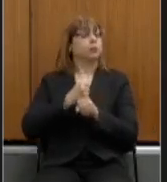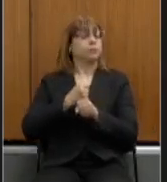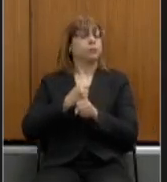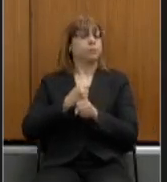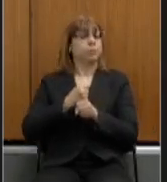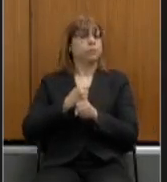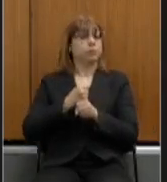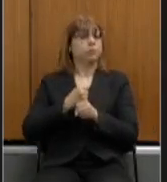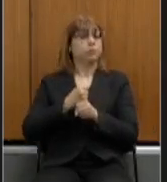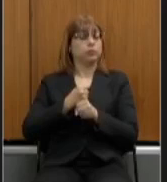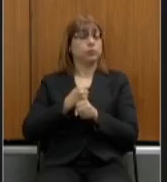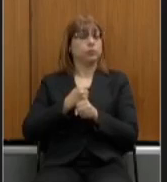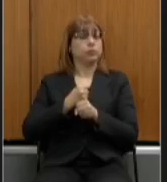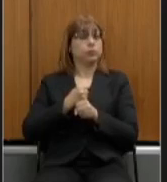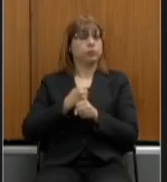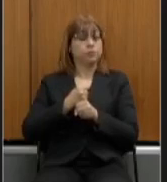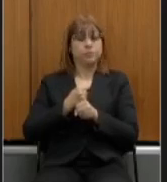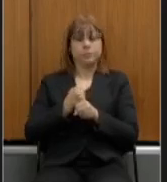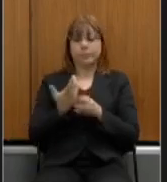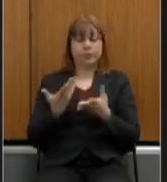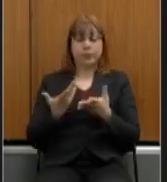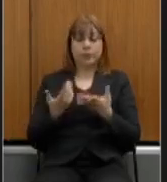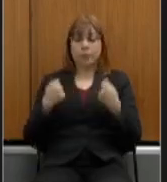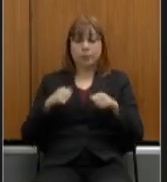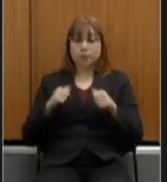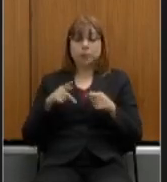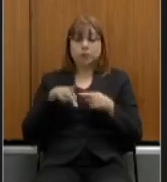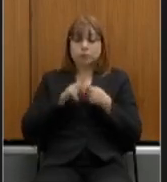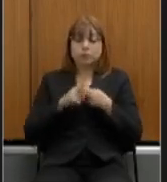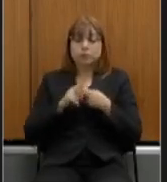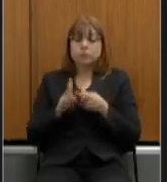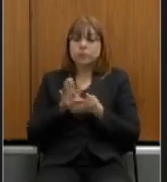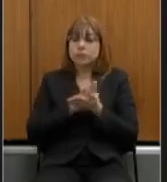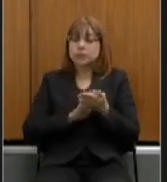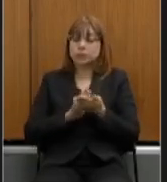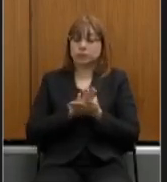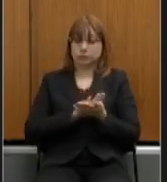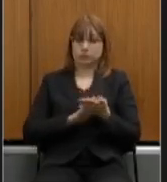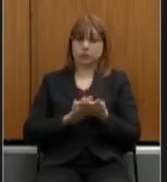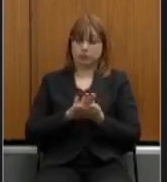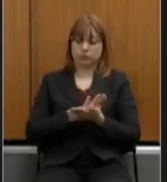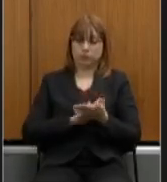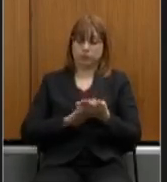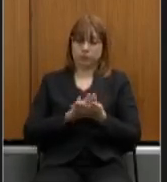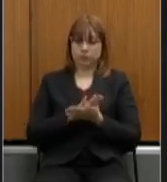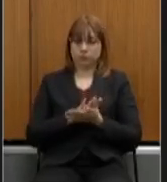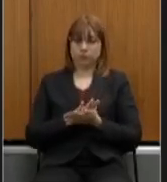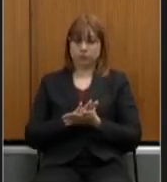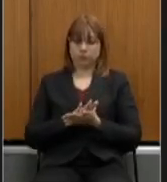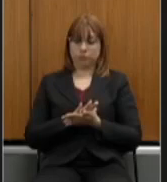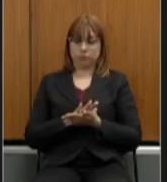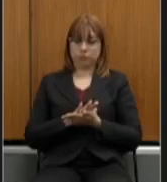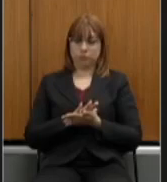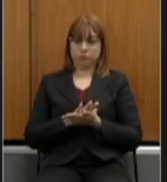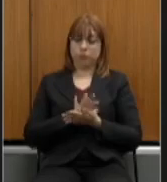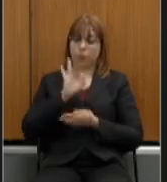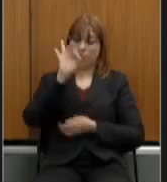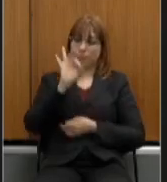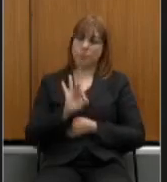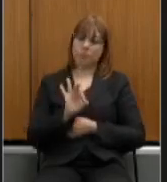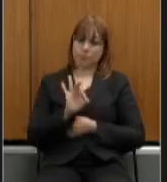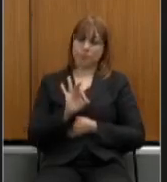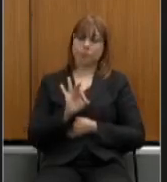zeramento ou seja não correção reajustes dos chamados percentuais